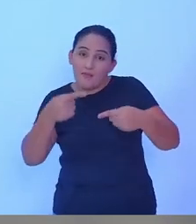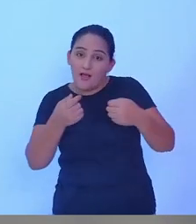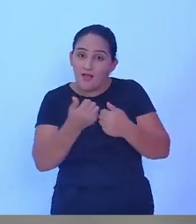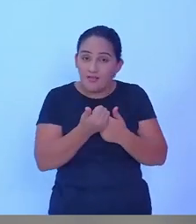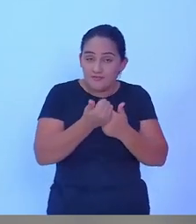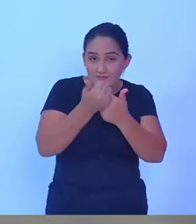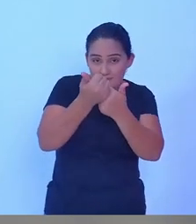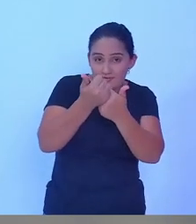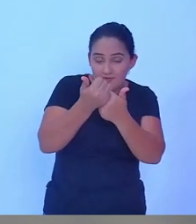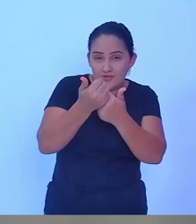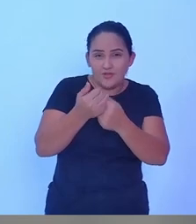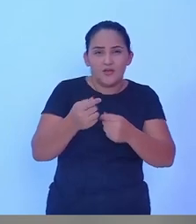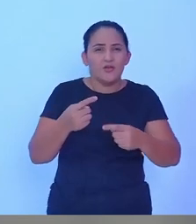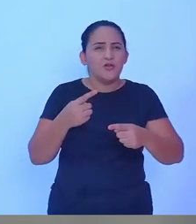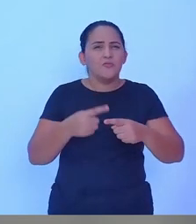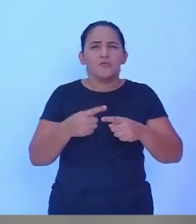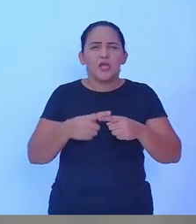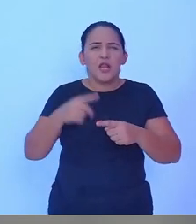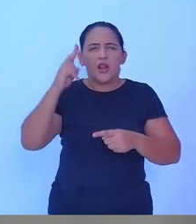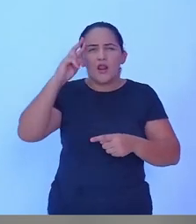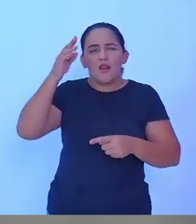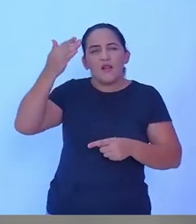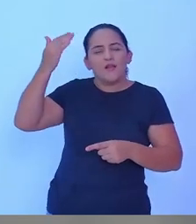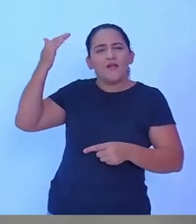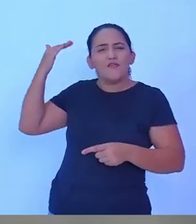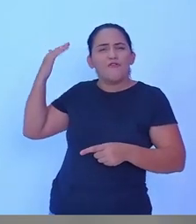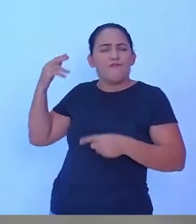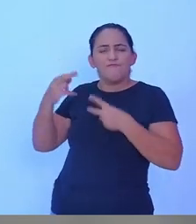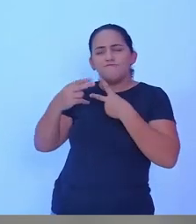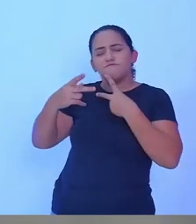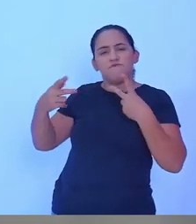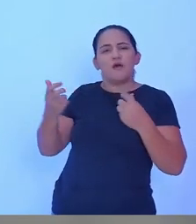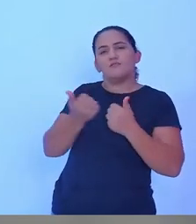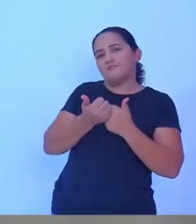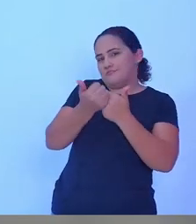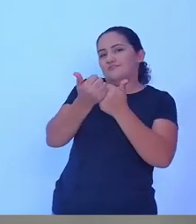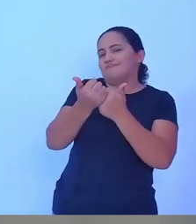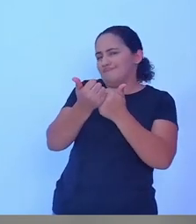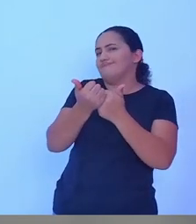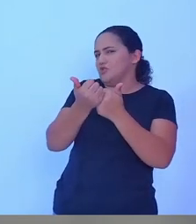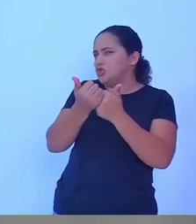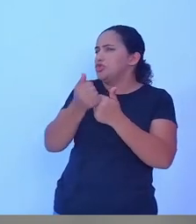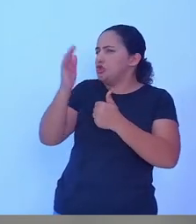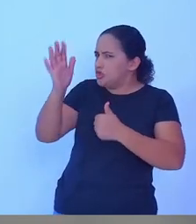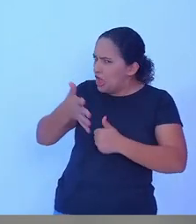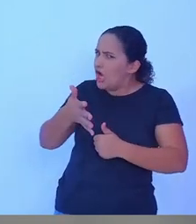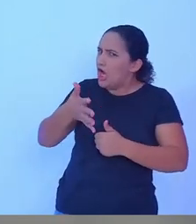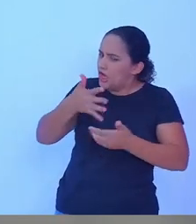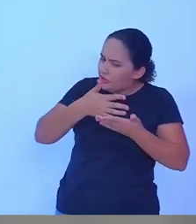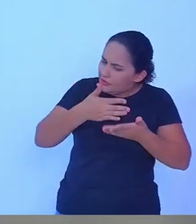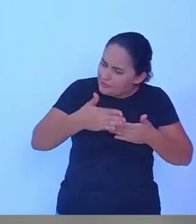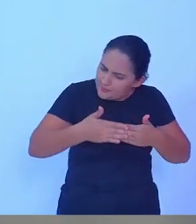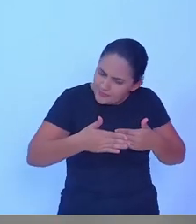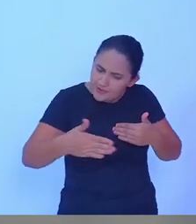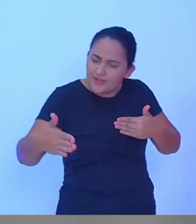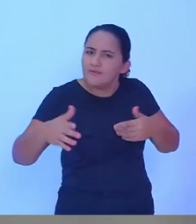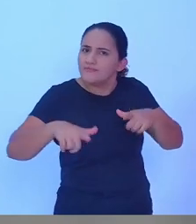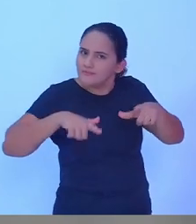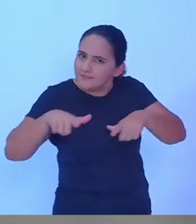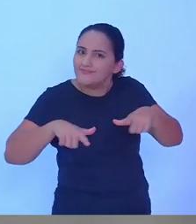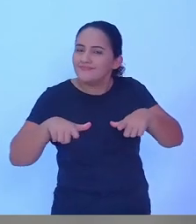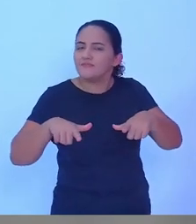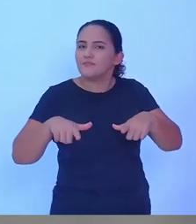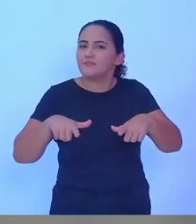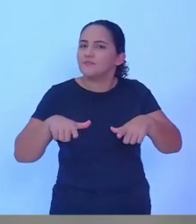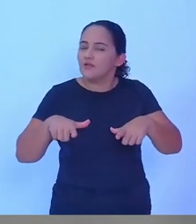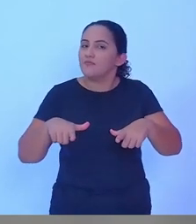na nossa história, vários vice-prefeitos assumiram o cargo de prefeito. Portanto, nada melhor do